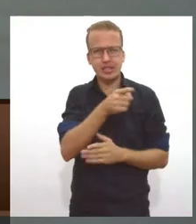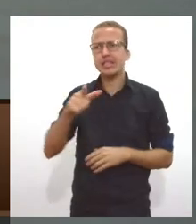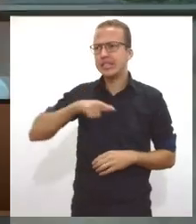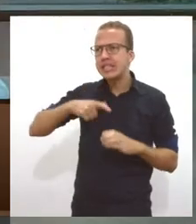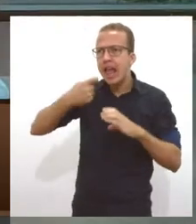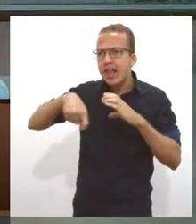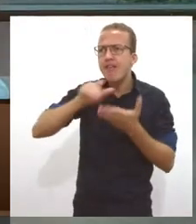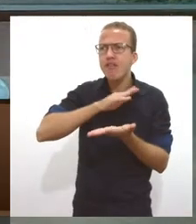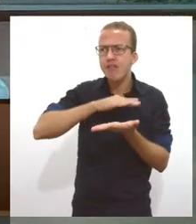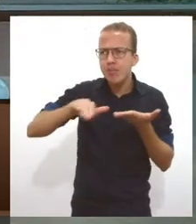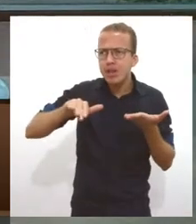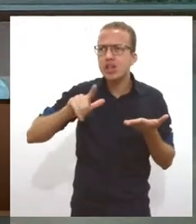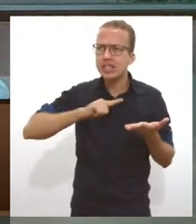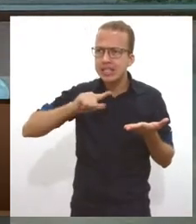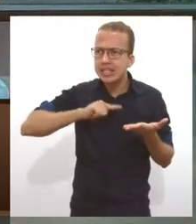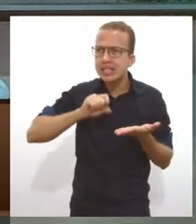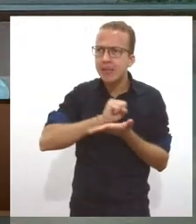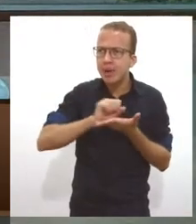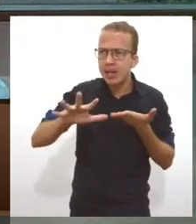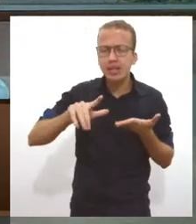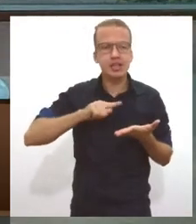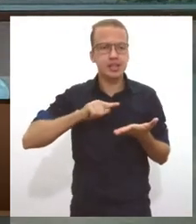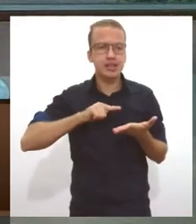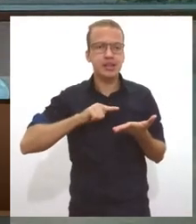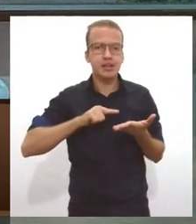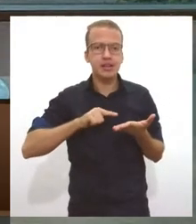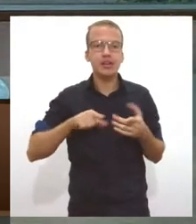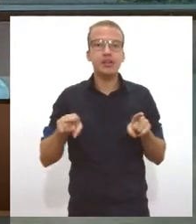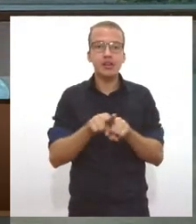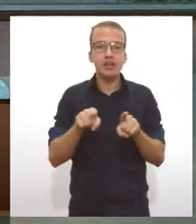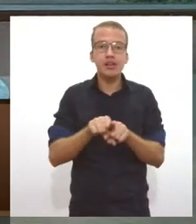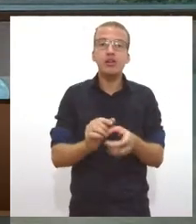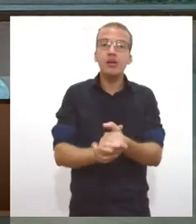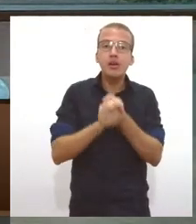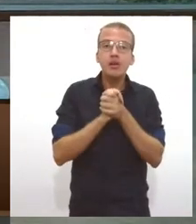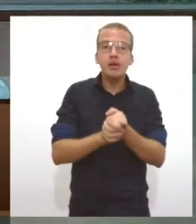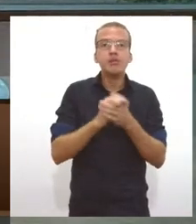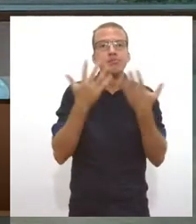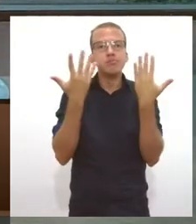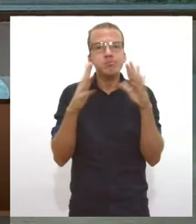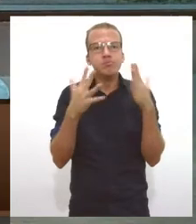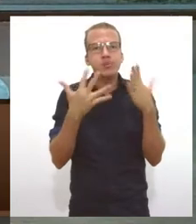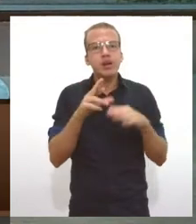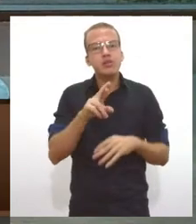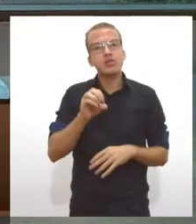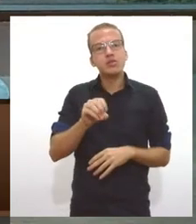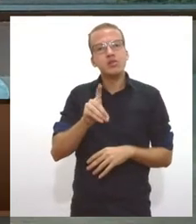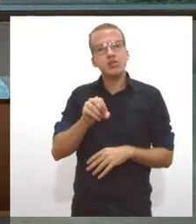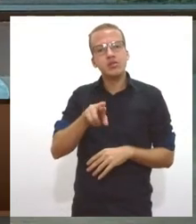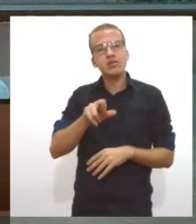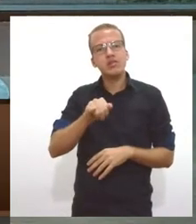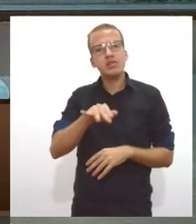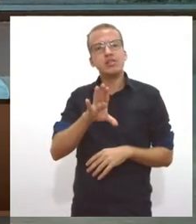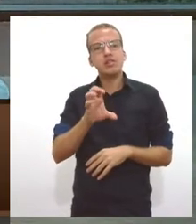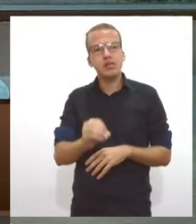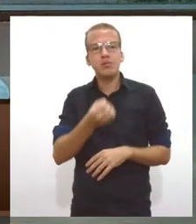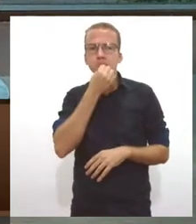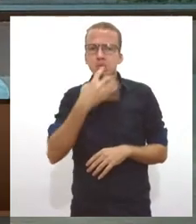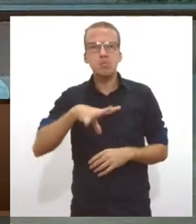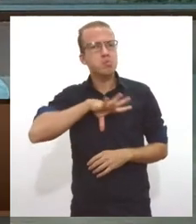Sim. Valquíria, antes de tudo, acho que parabenizar o Rodrigo, pela posição, pela postura dele, corajosa, né?